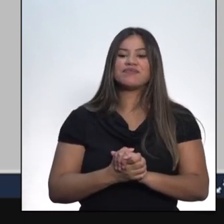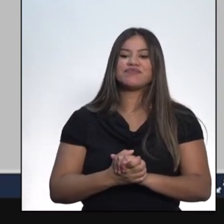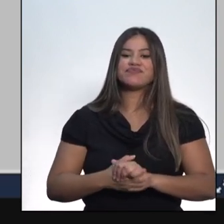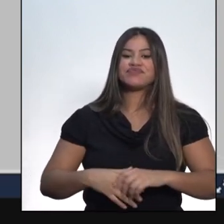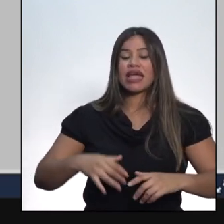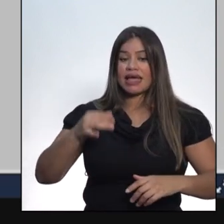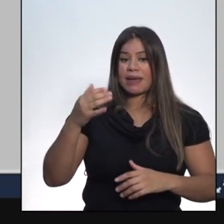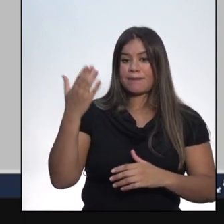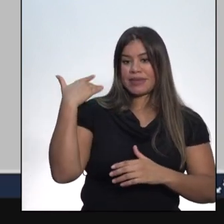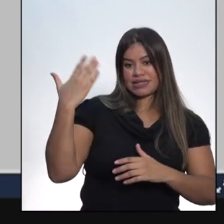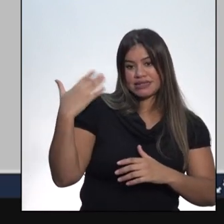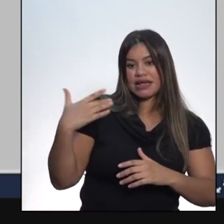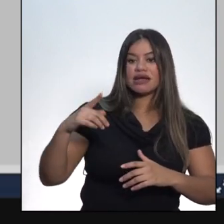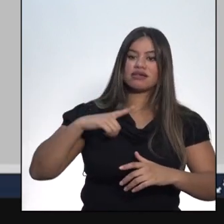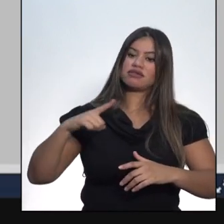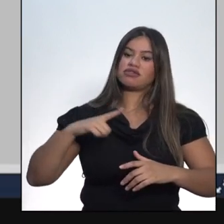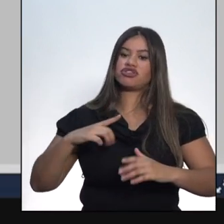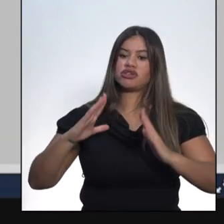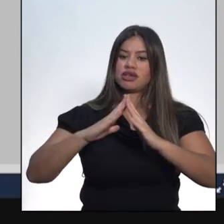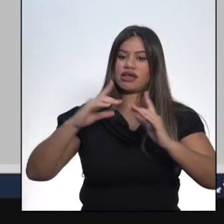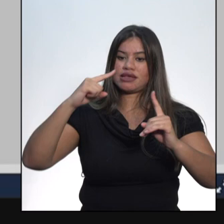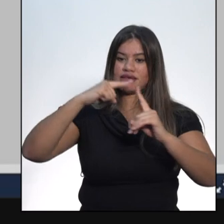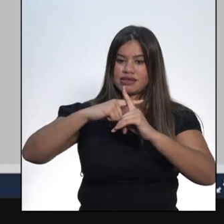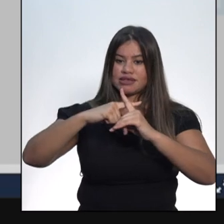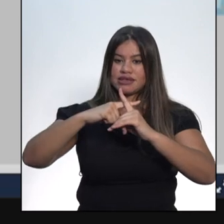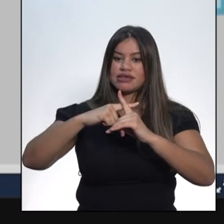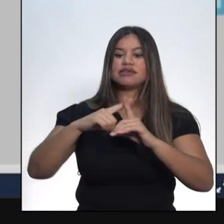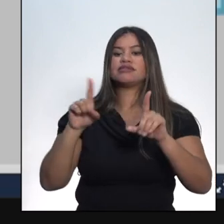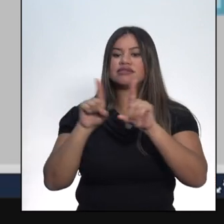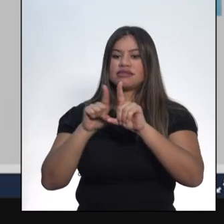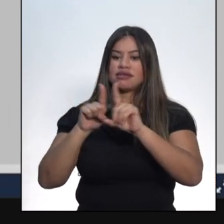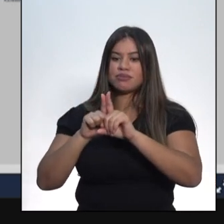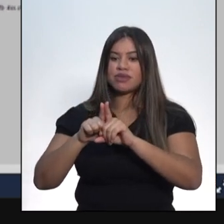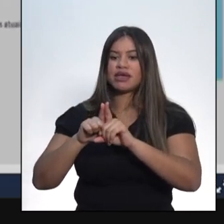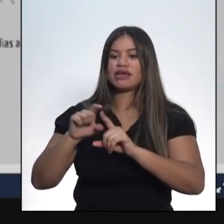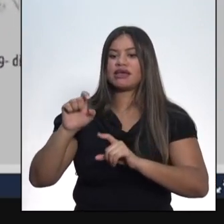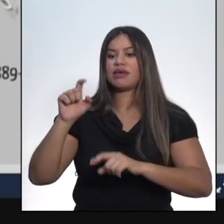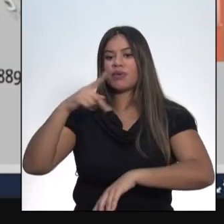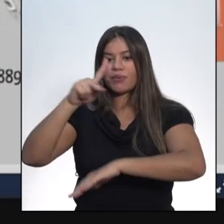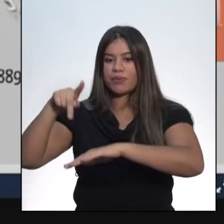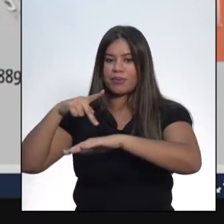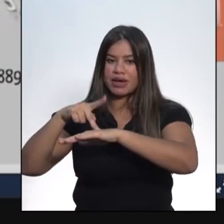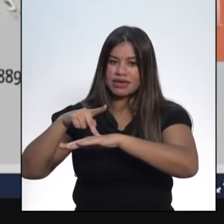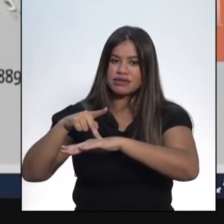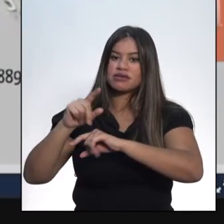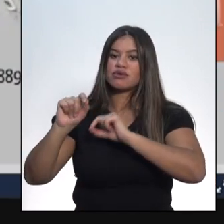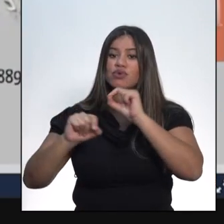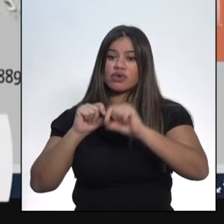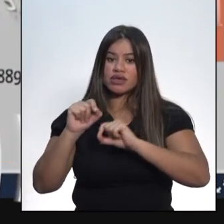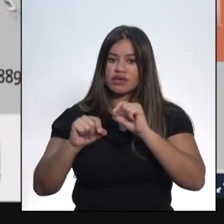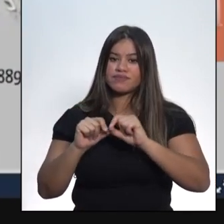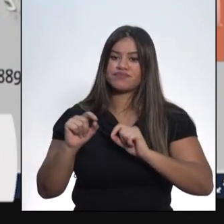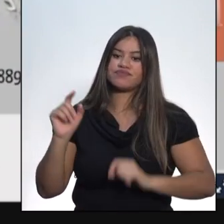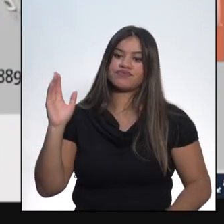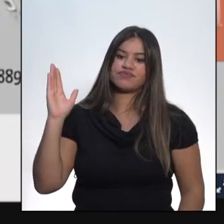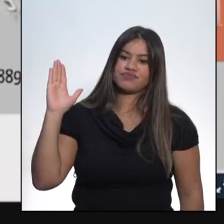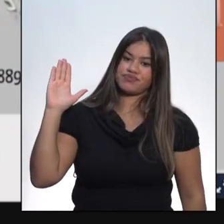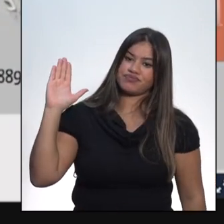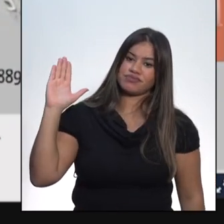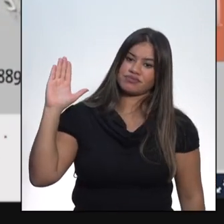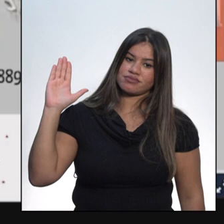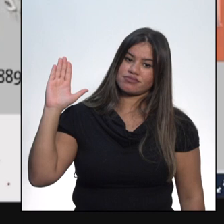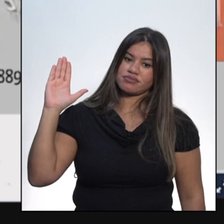Este atrelamento ficou caracterizado pela adoção do beneplácito e do padroado. O